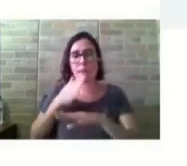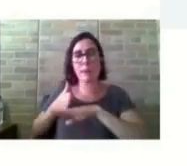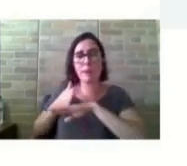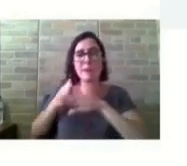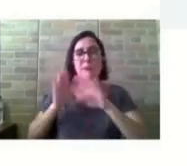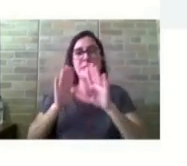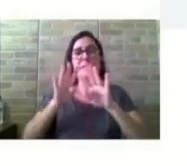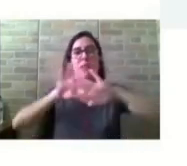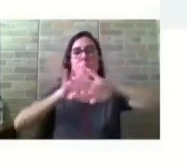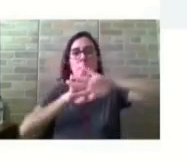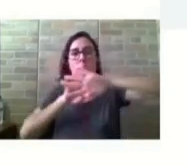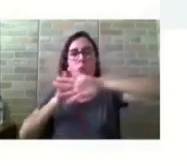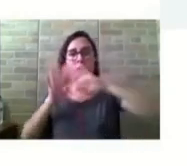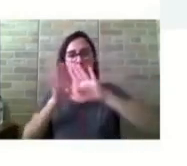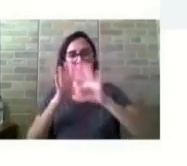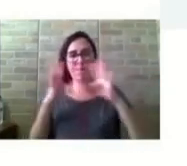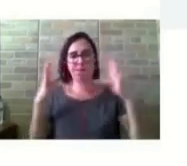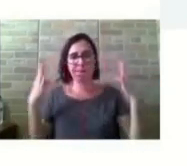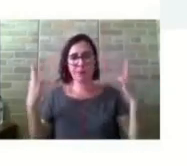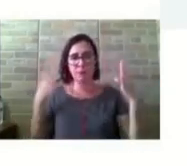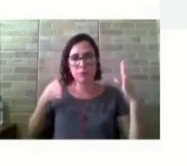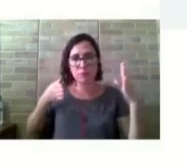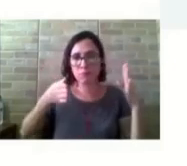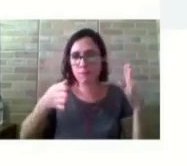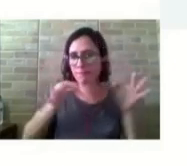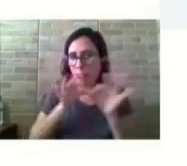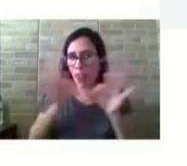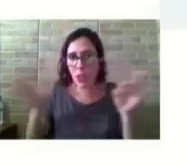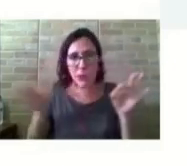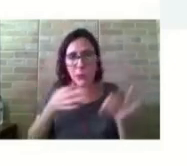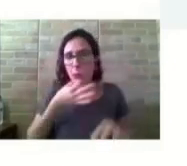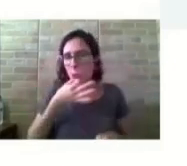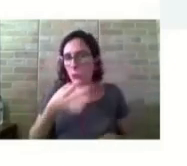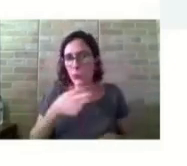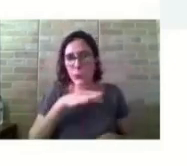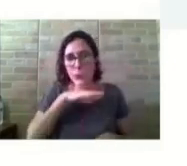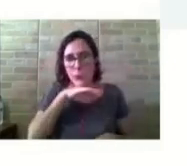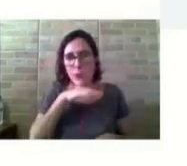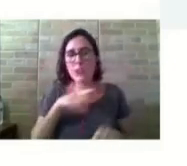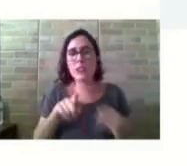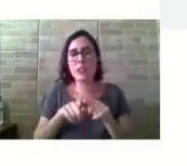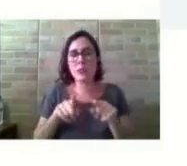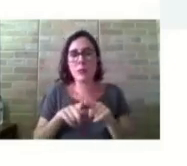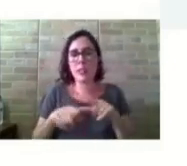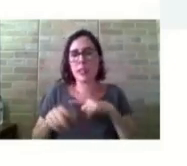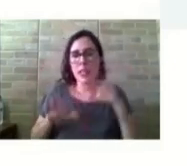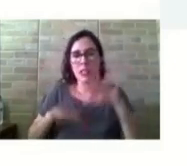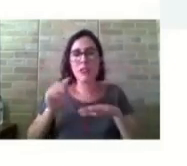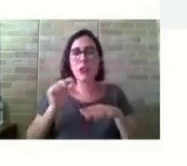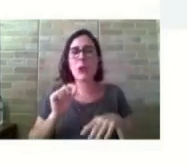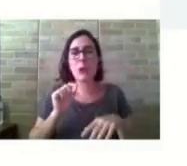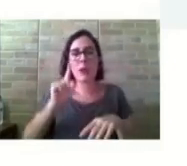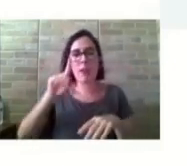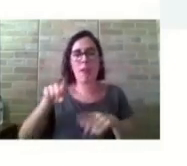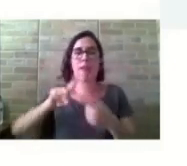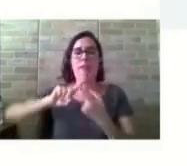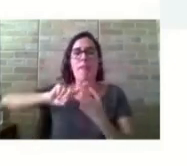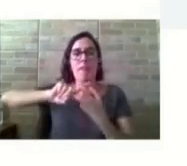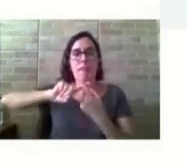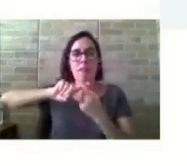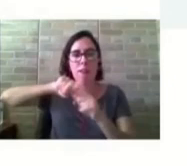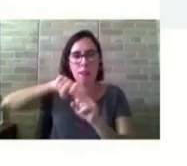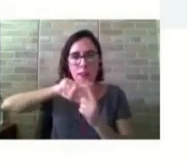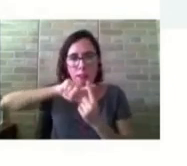um objeto presente que dificultava essa acessibilidade, era a catraca. Algumas sampas não tinham